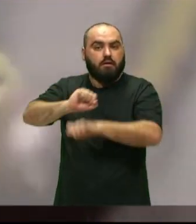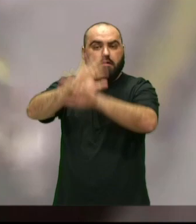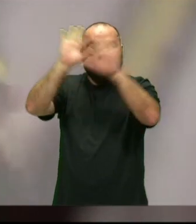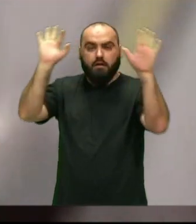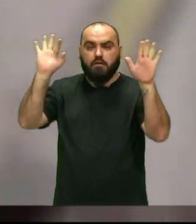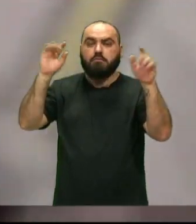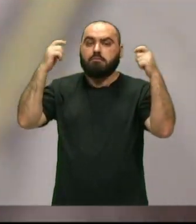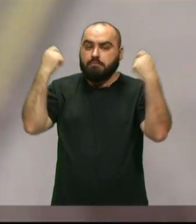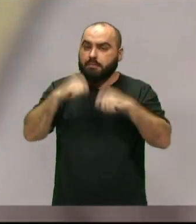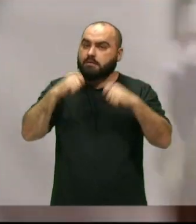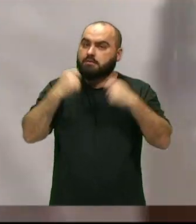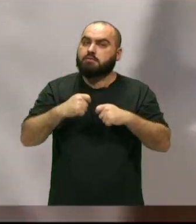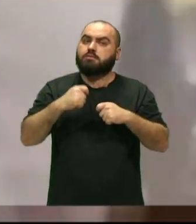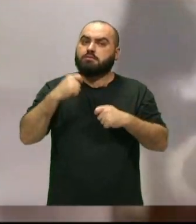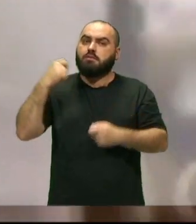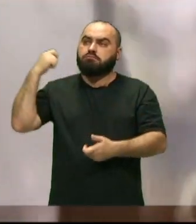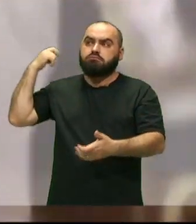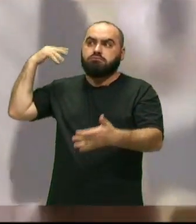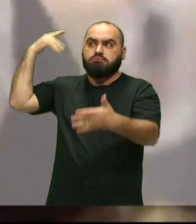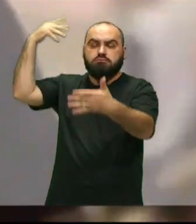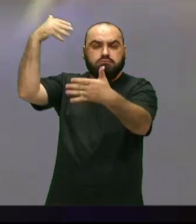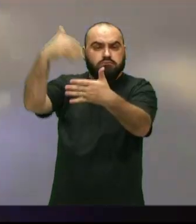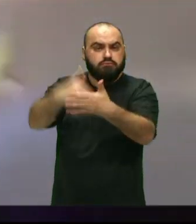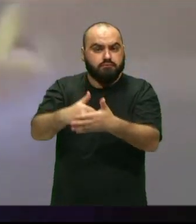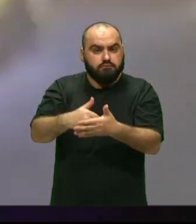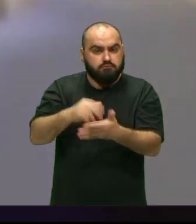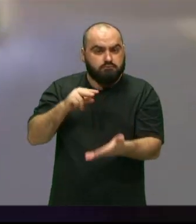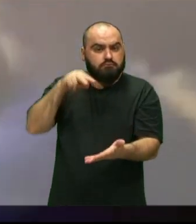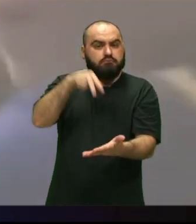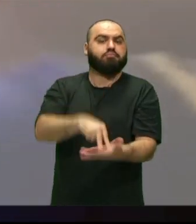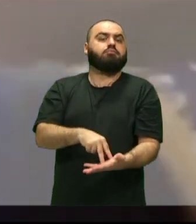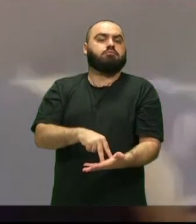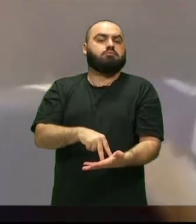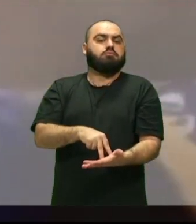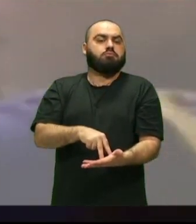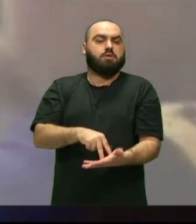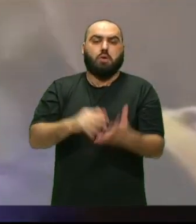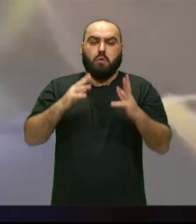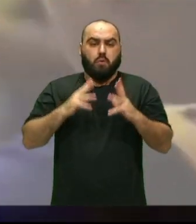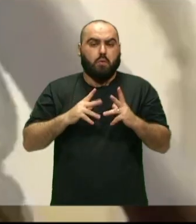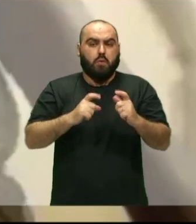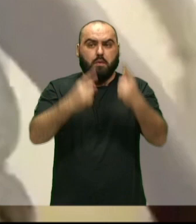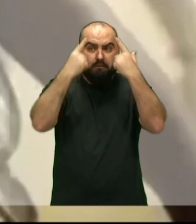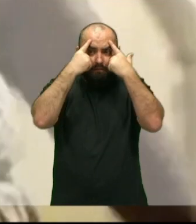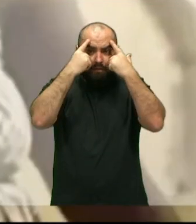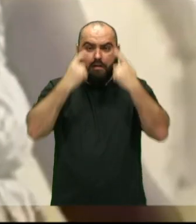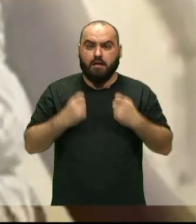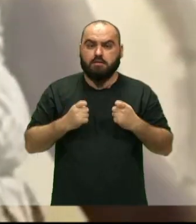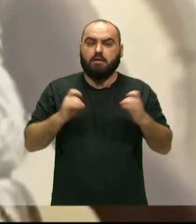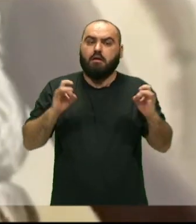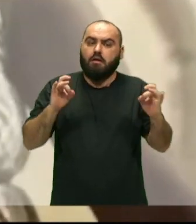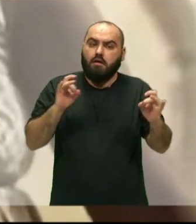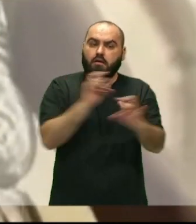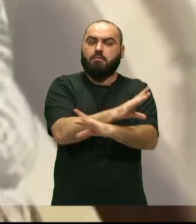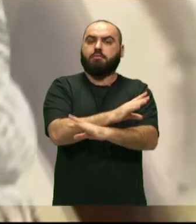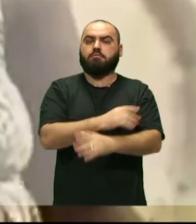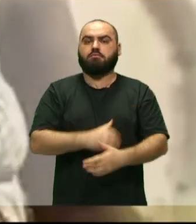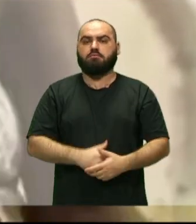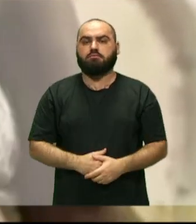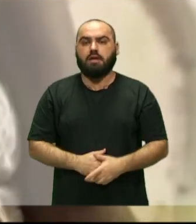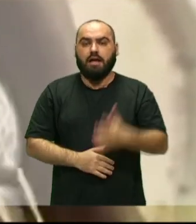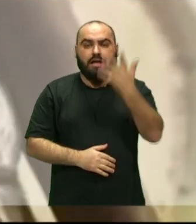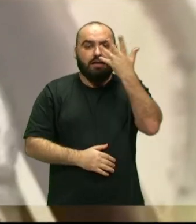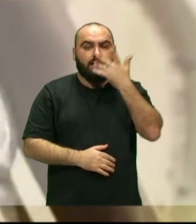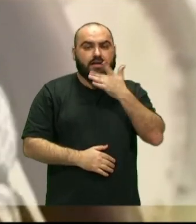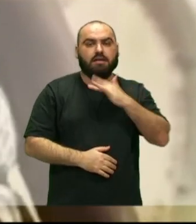nossas tradições Né? E combater Todas as formas De violência E nossas crianças Elas